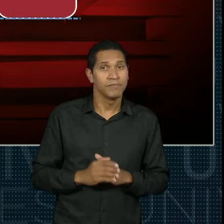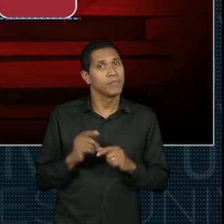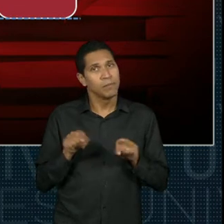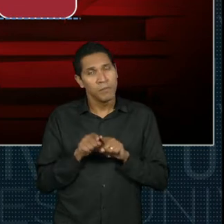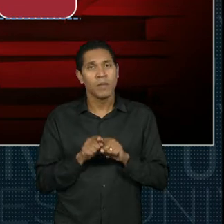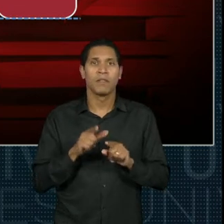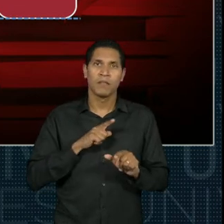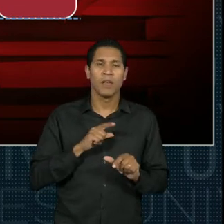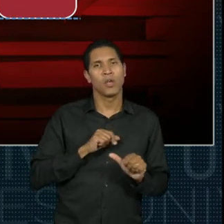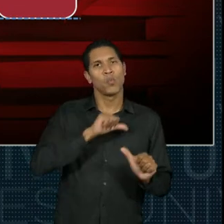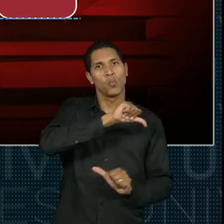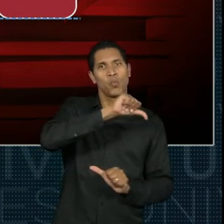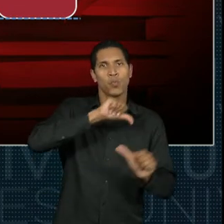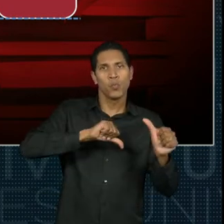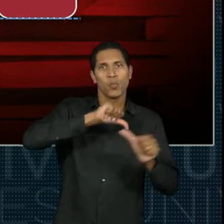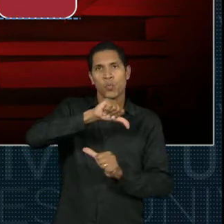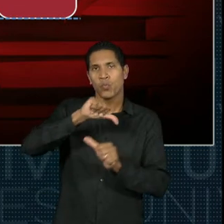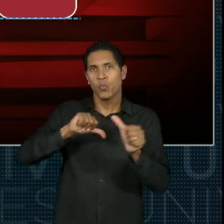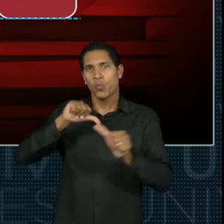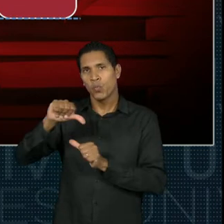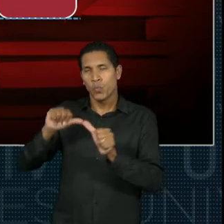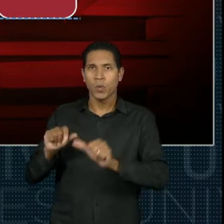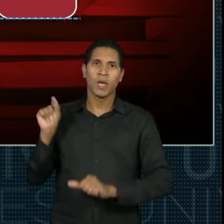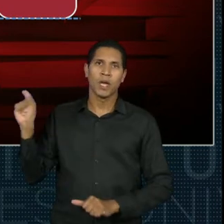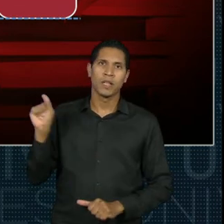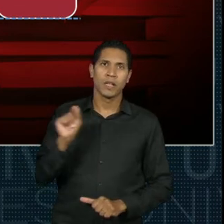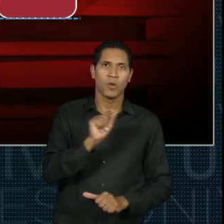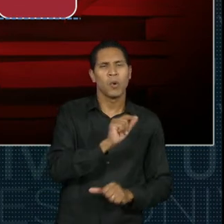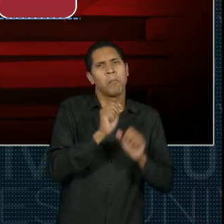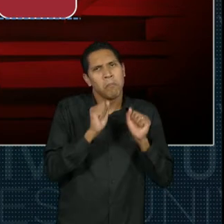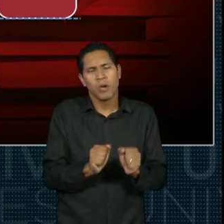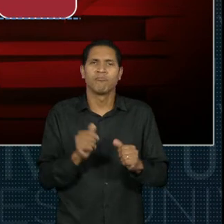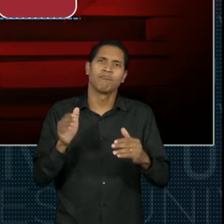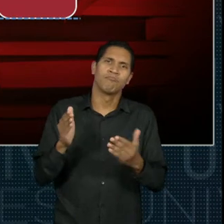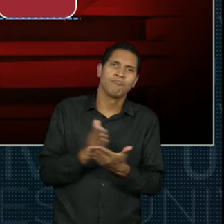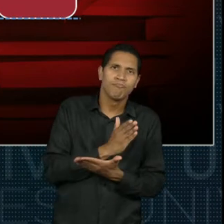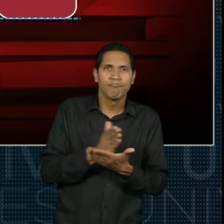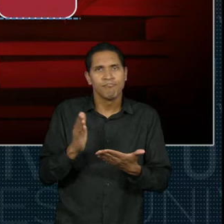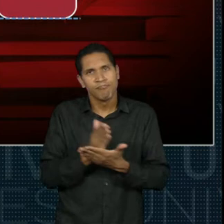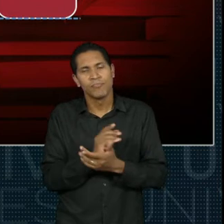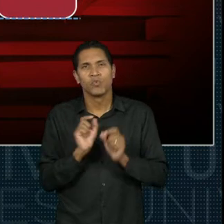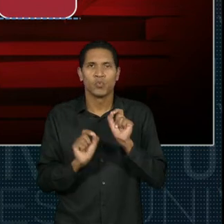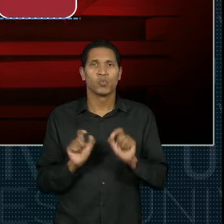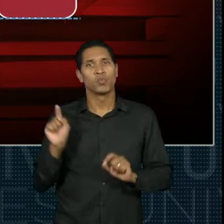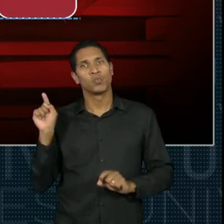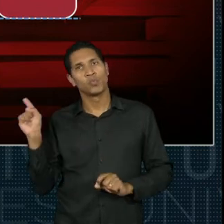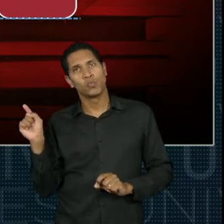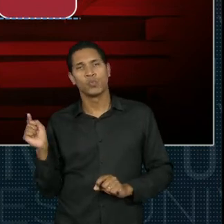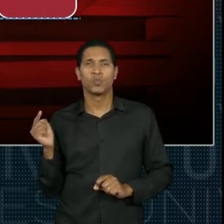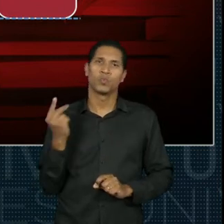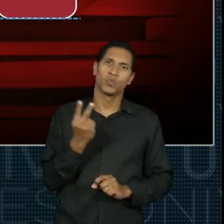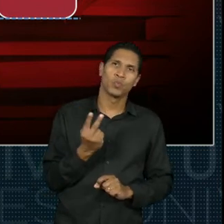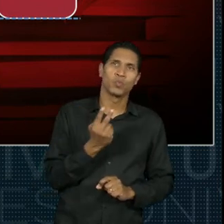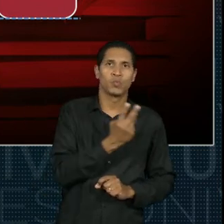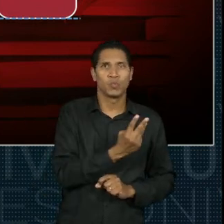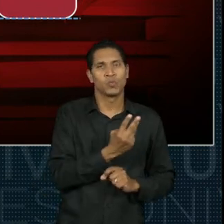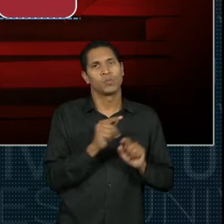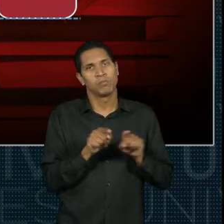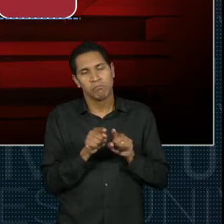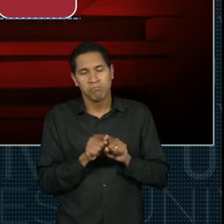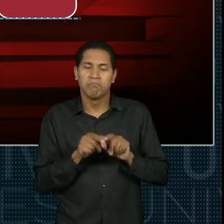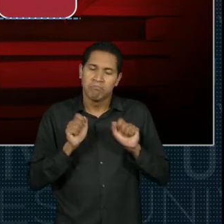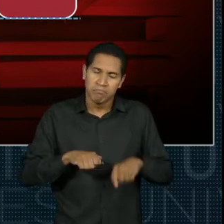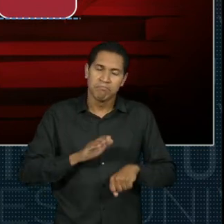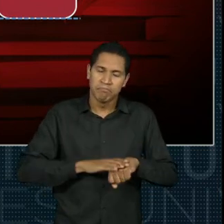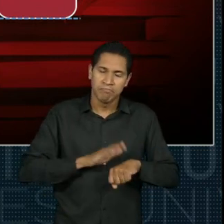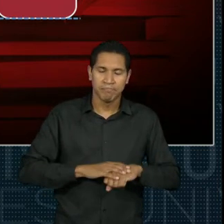200 horas com trabalho voluntário, mas ele também pode dividir entre as duas modalidades da forma como ele preferir e cumprir